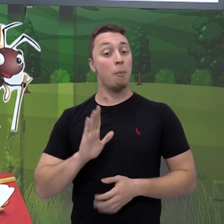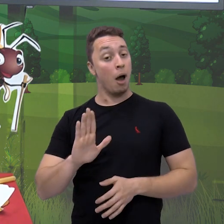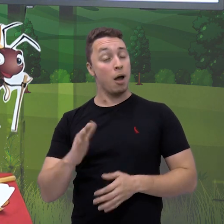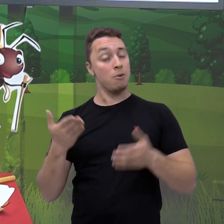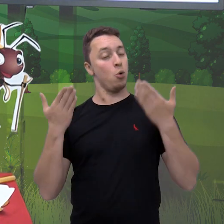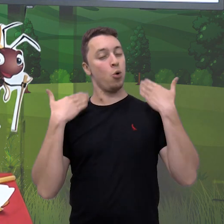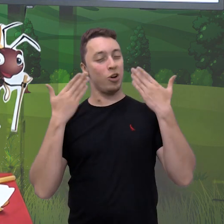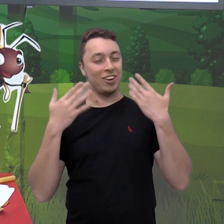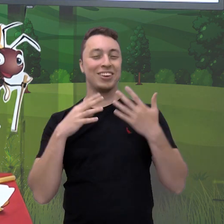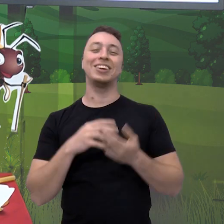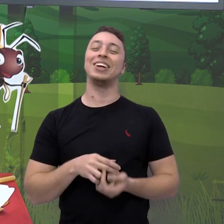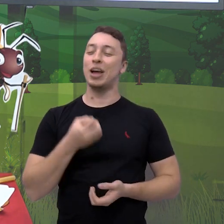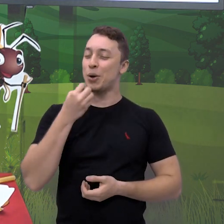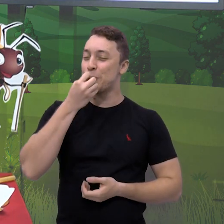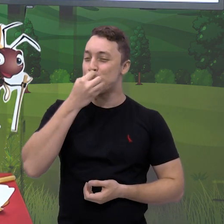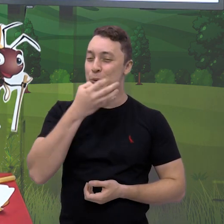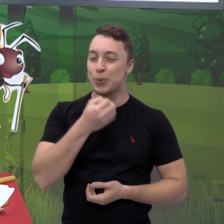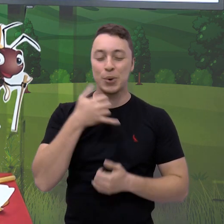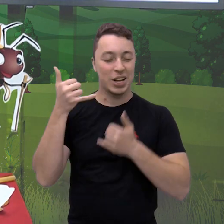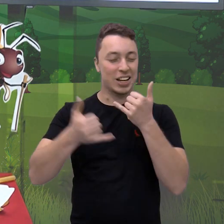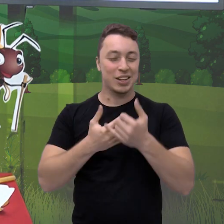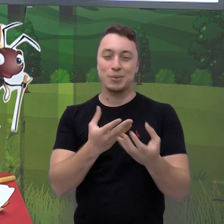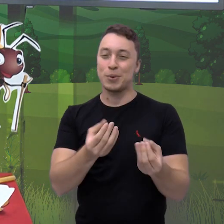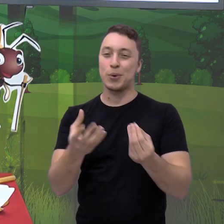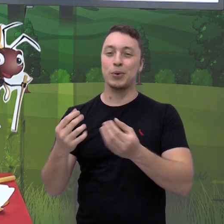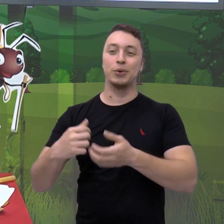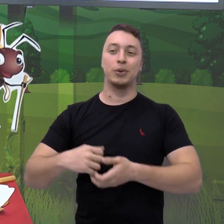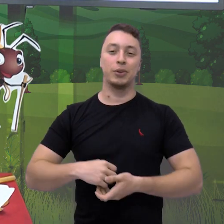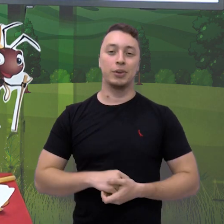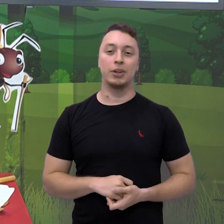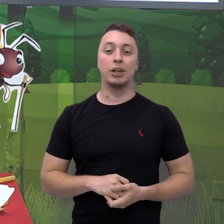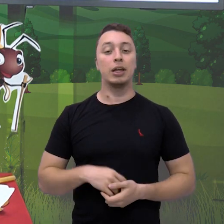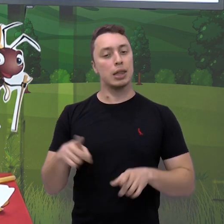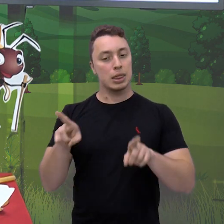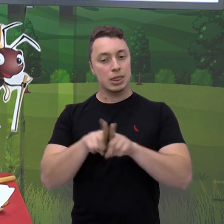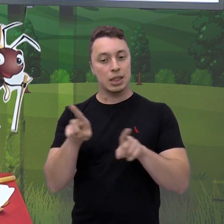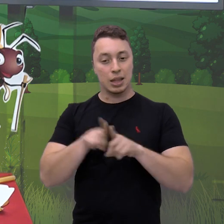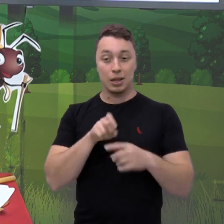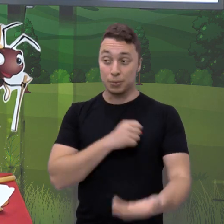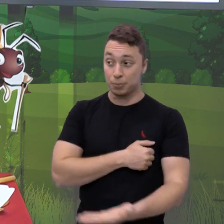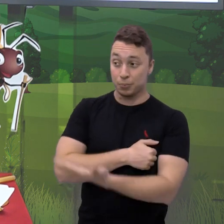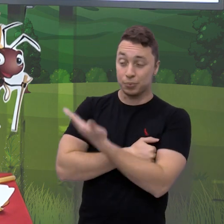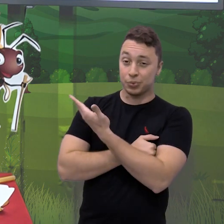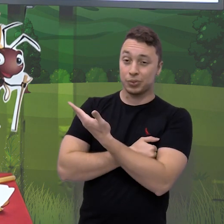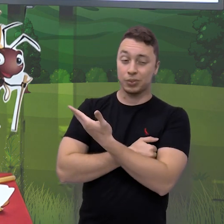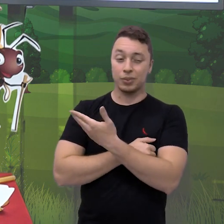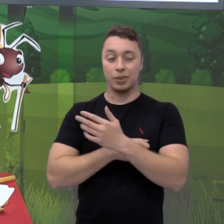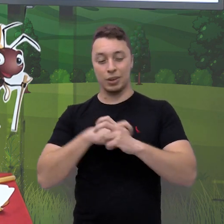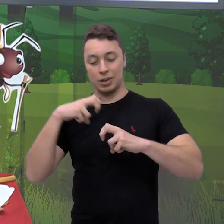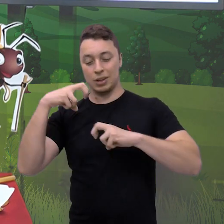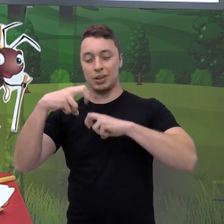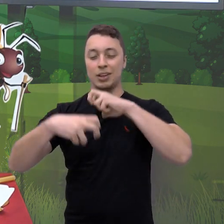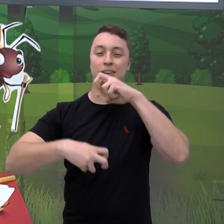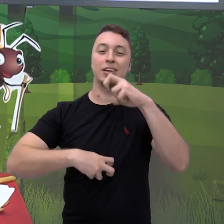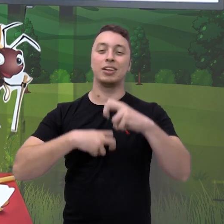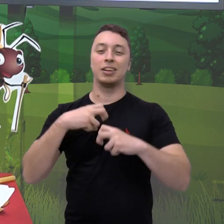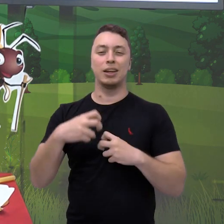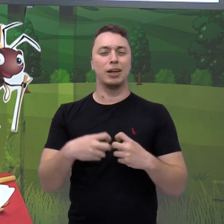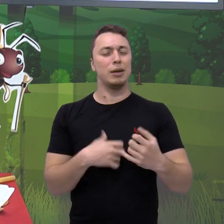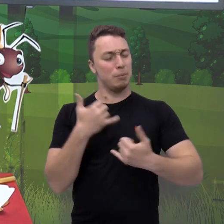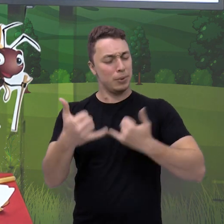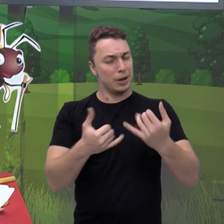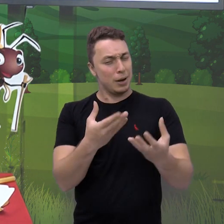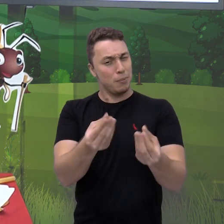Nesse momento do verão também, as crianças vão para os parques de diversão, nas pracinhas e brincam